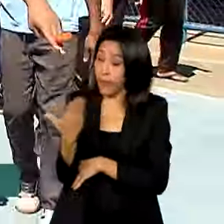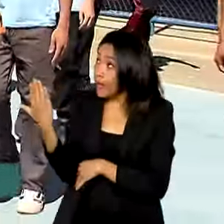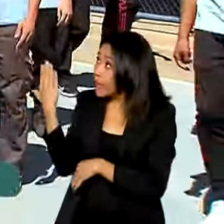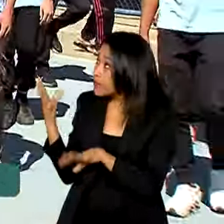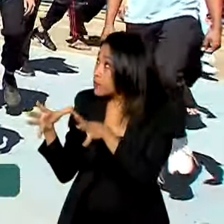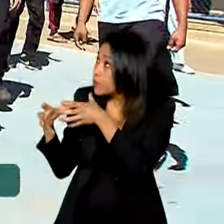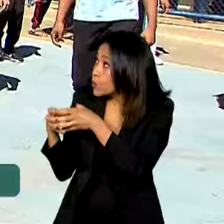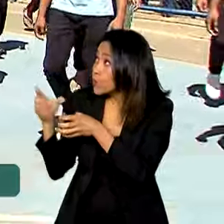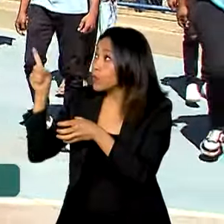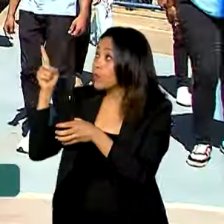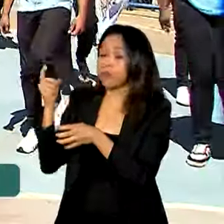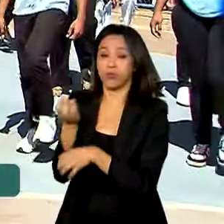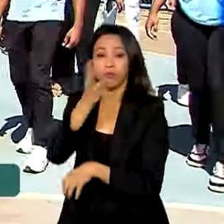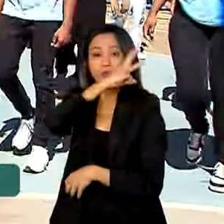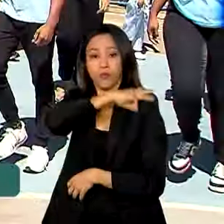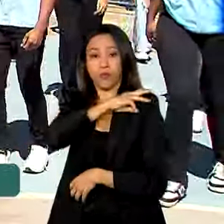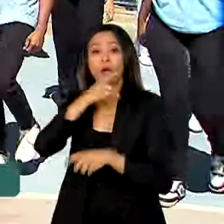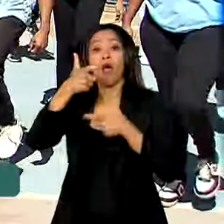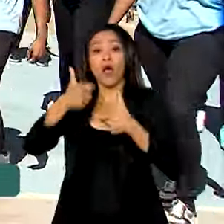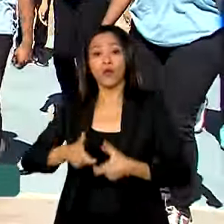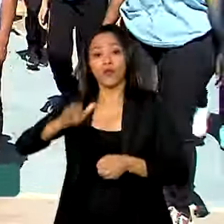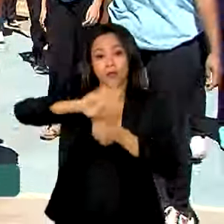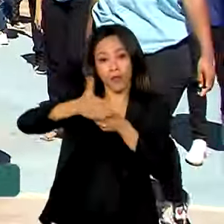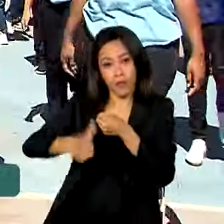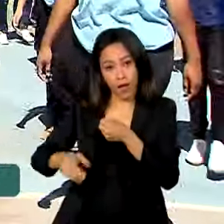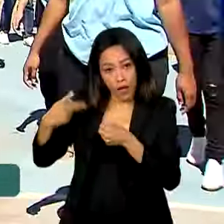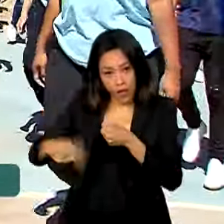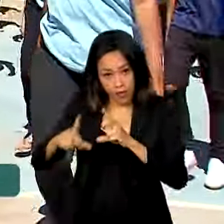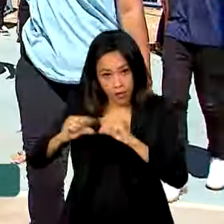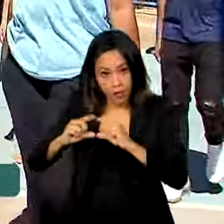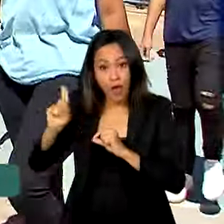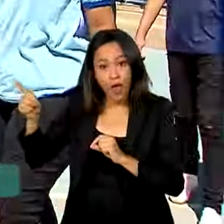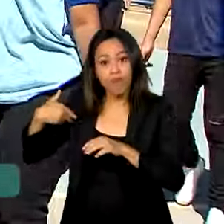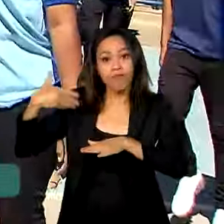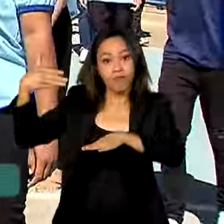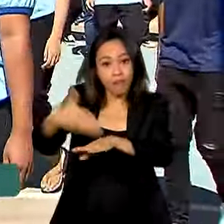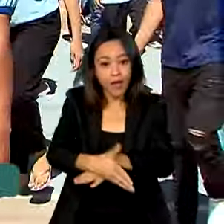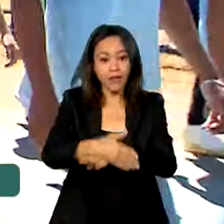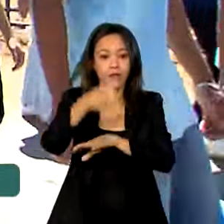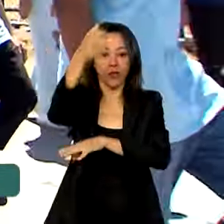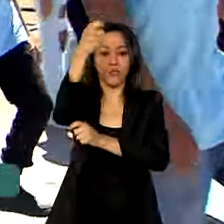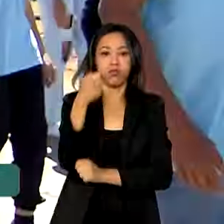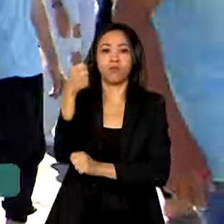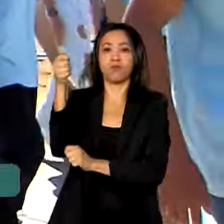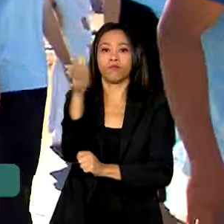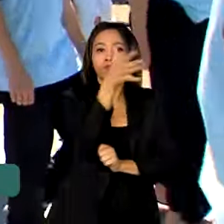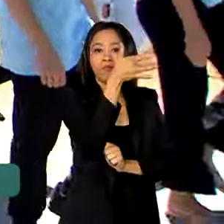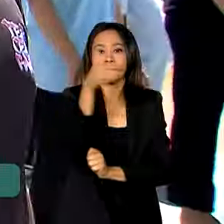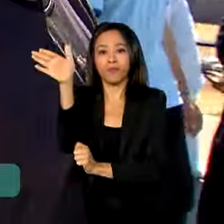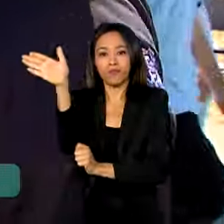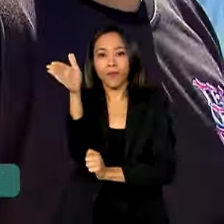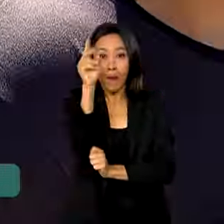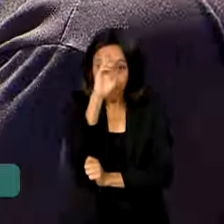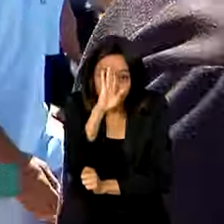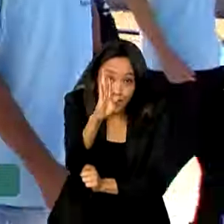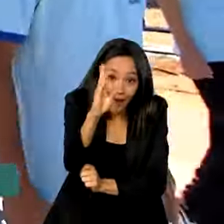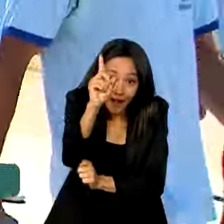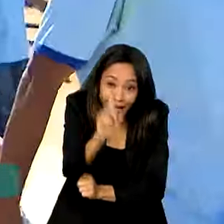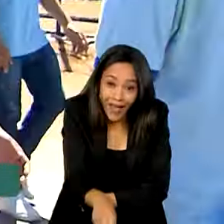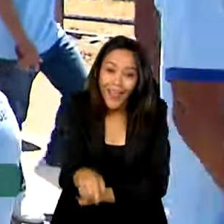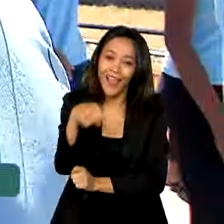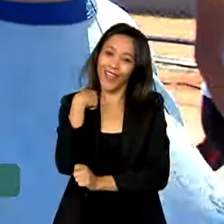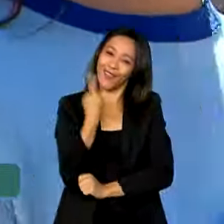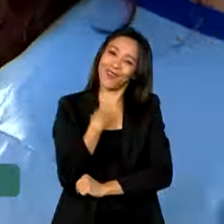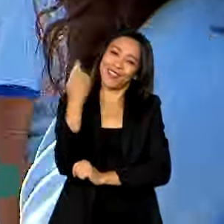ensino médio desse centro de educação em Samambaia fazem parte do Pelotão Porta Bandeira. O destaque principal é para a nossa,